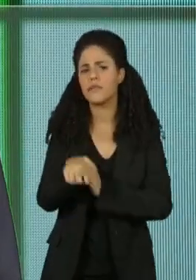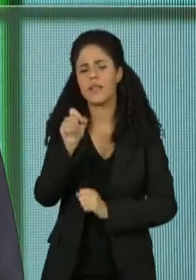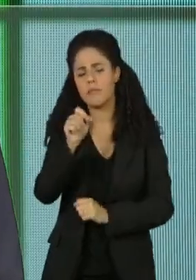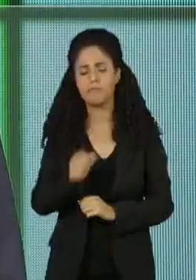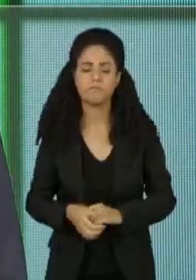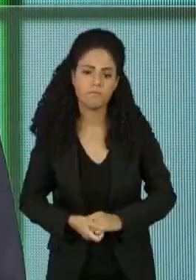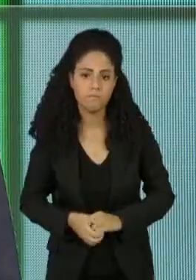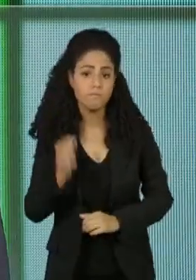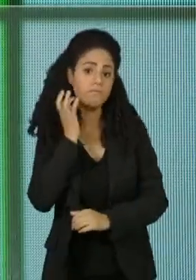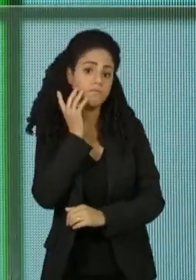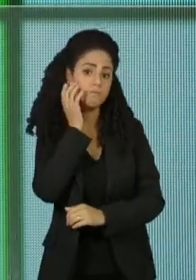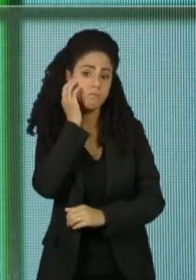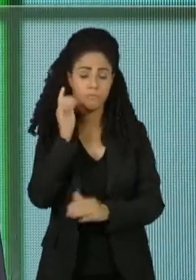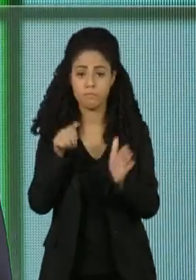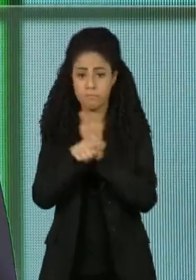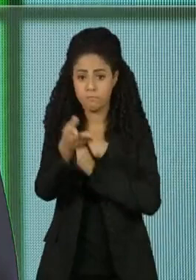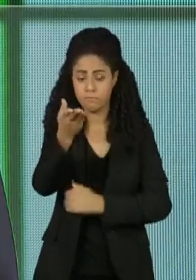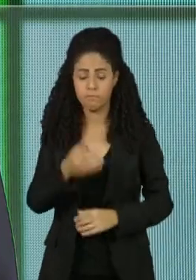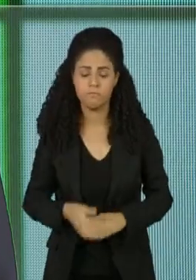Tarcísio.